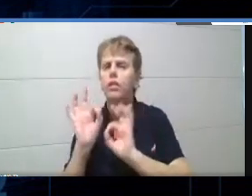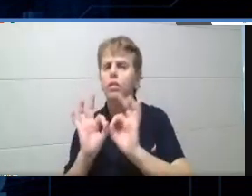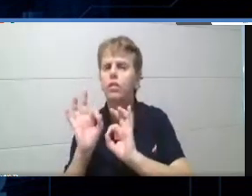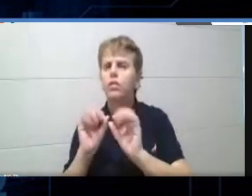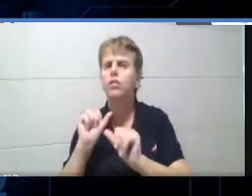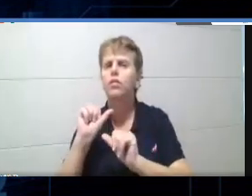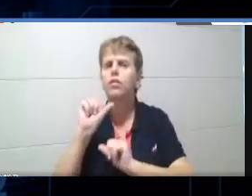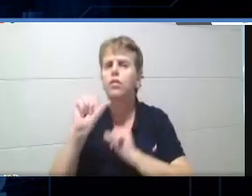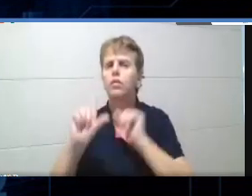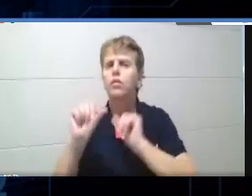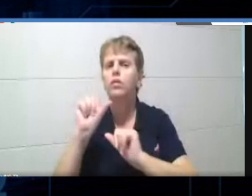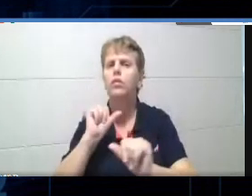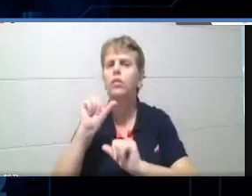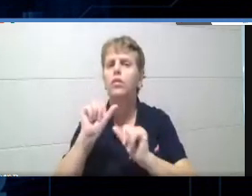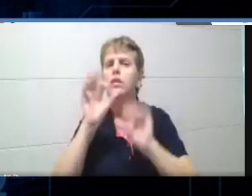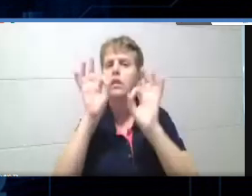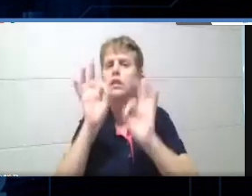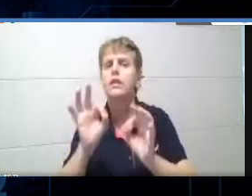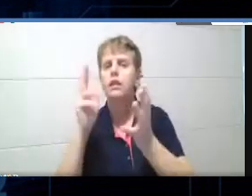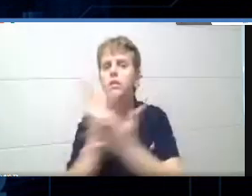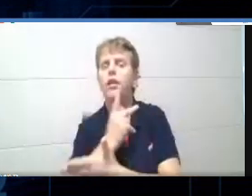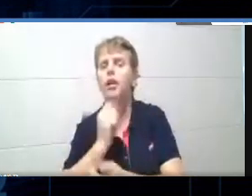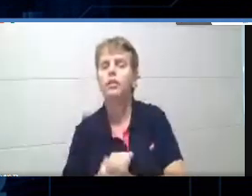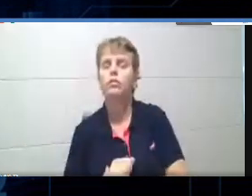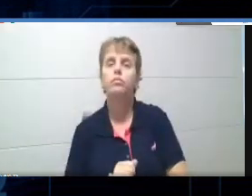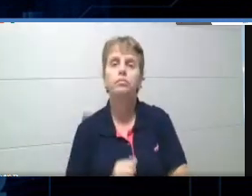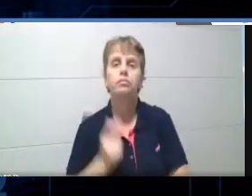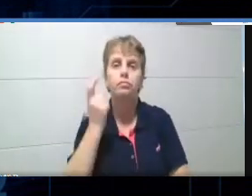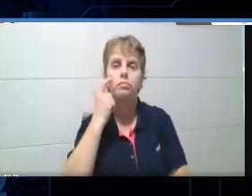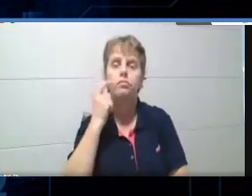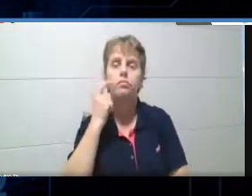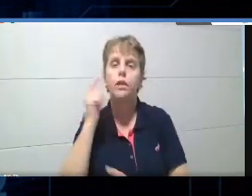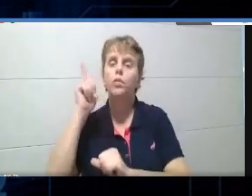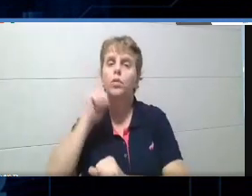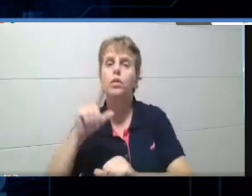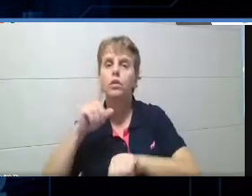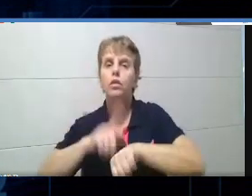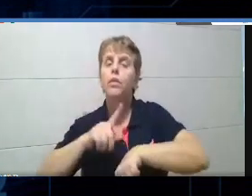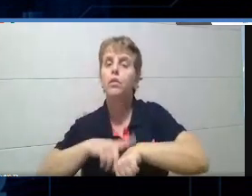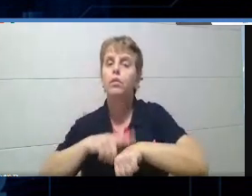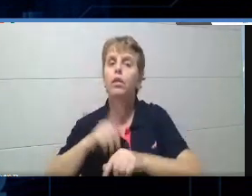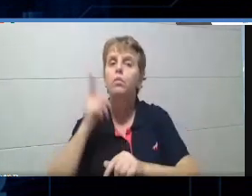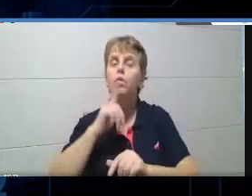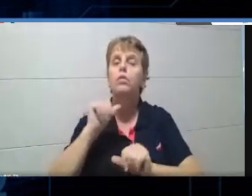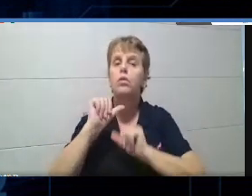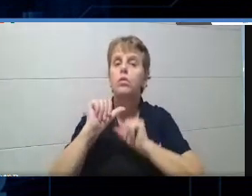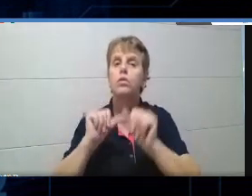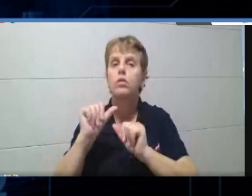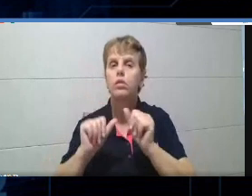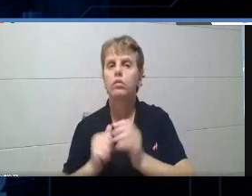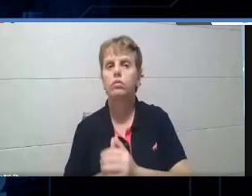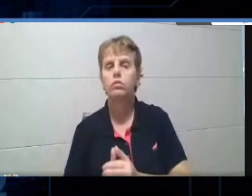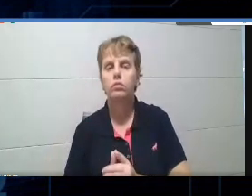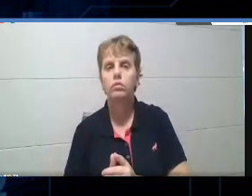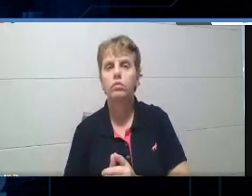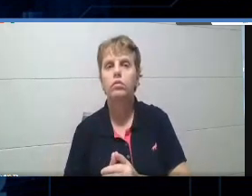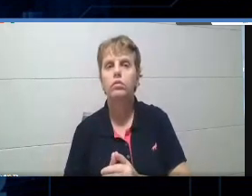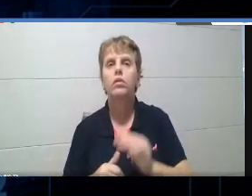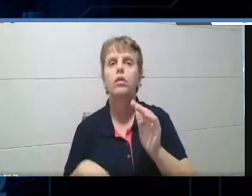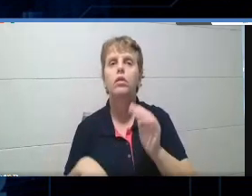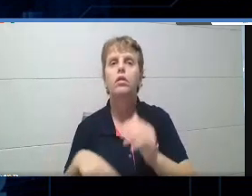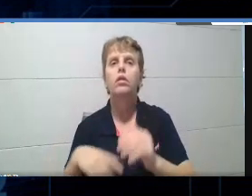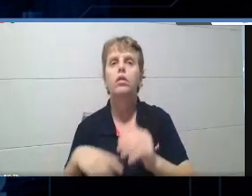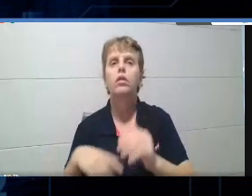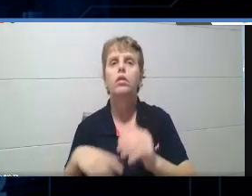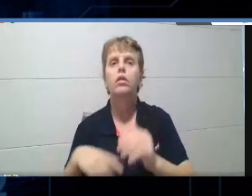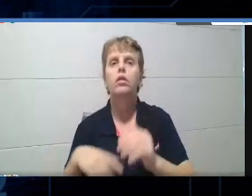pode estar alterando a opção que é correta, pode estar alterando aqui o tempo, tá? Dessa pergunta, que aqui os alunos têm 30 segundos para